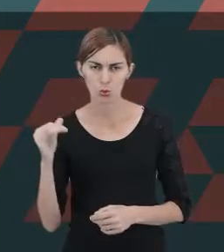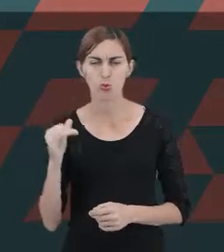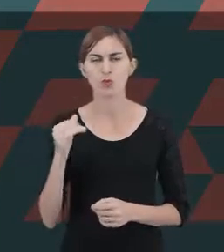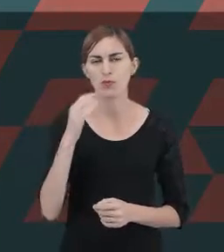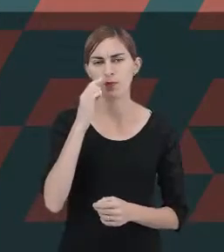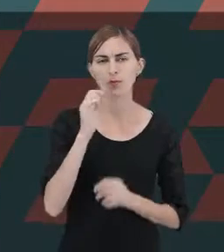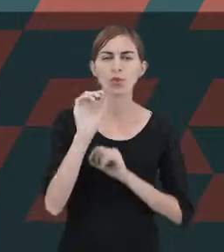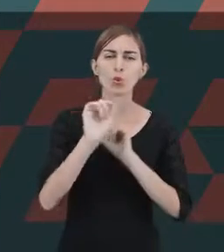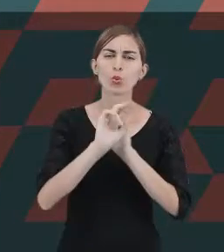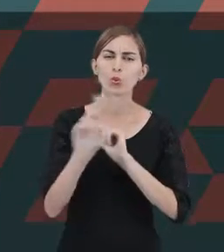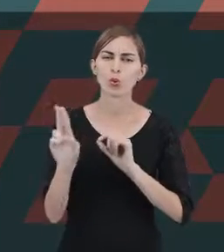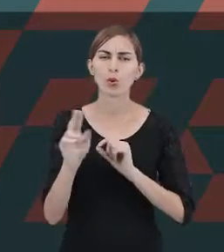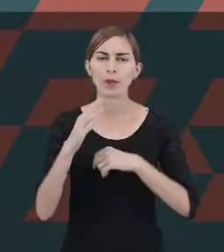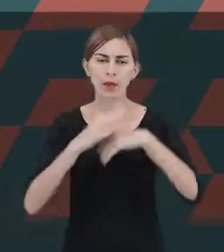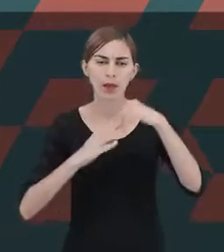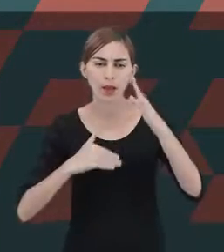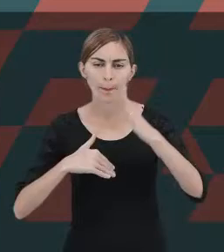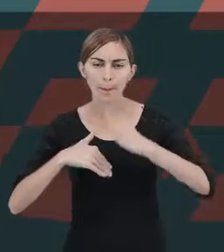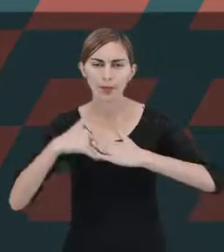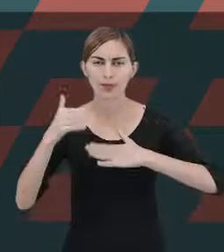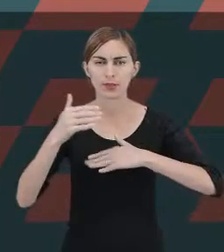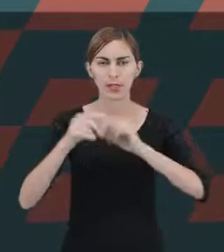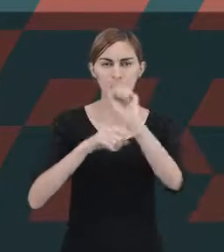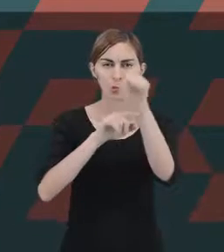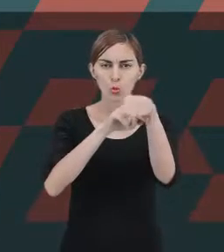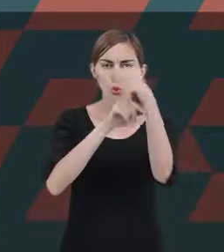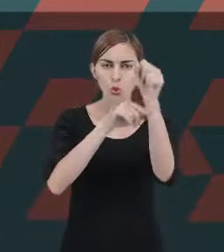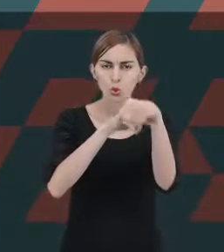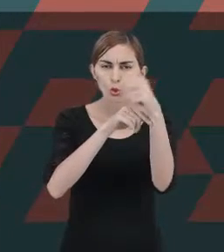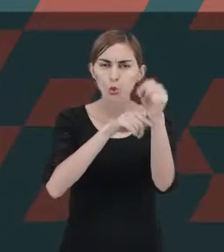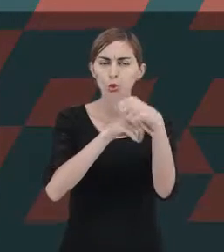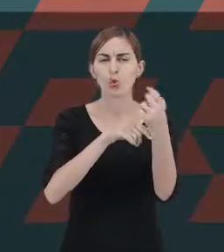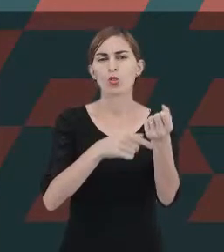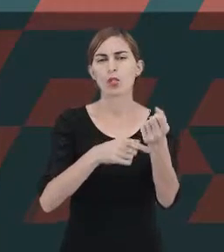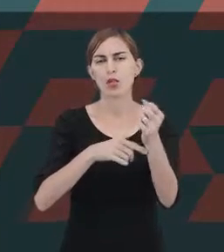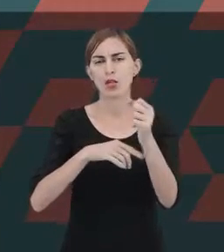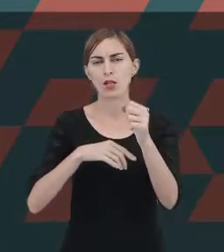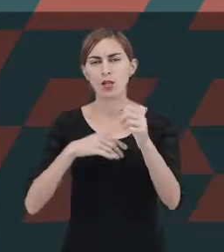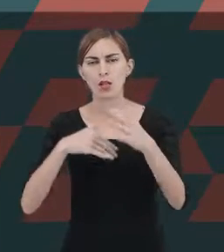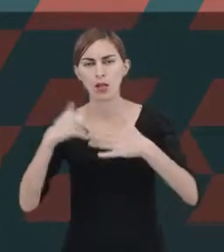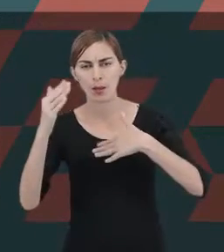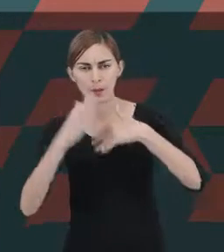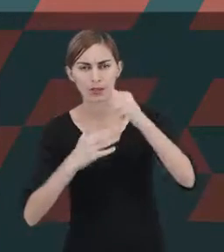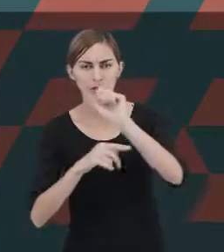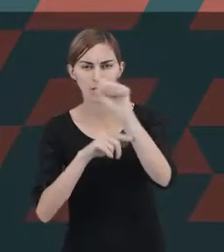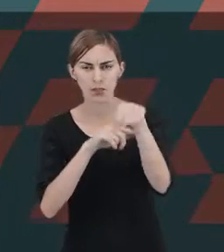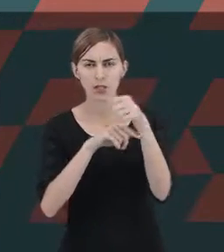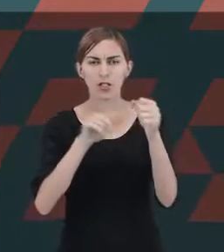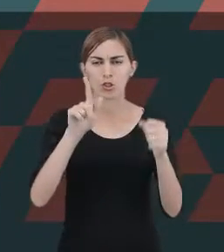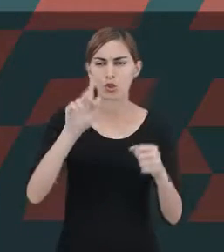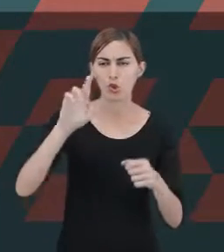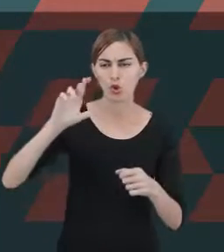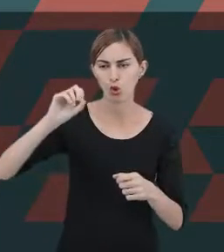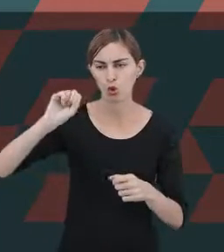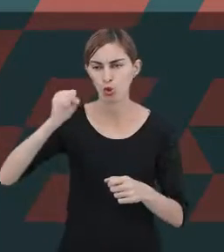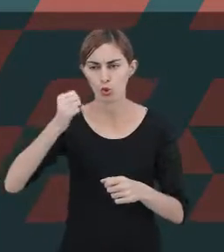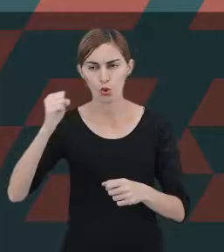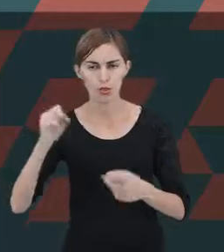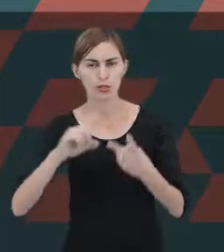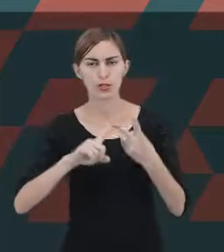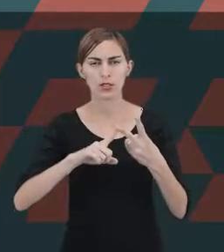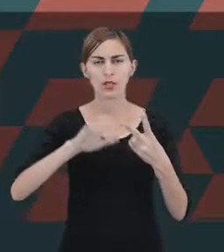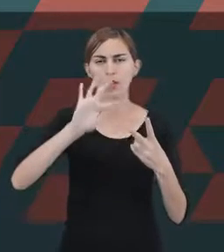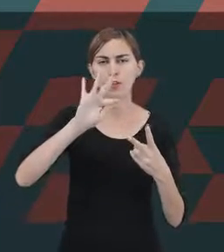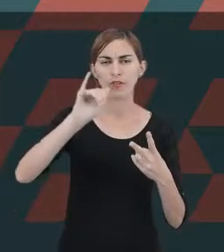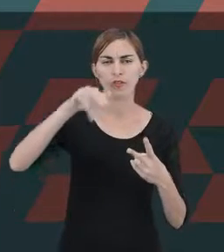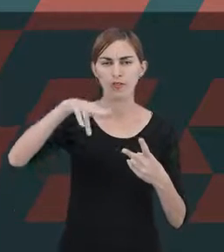chamamos de capacidades motoras grossas e capacidades motoras finas. A partir do crescimento orgânico,